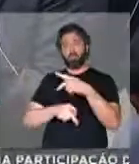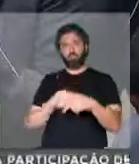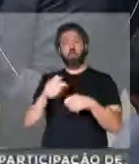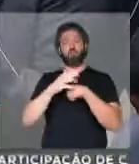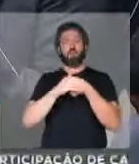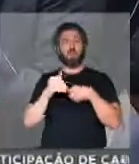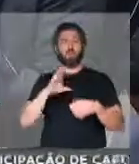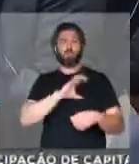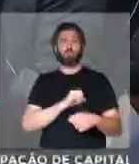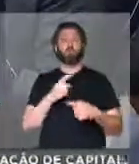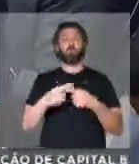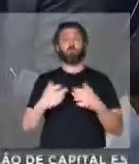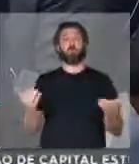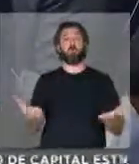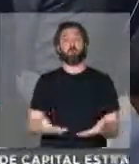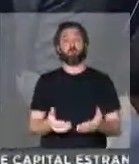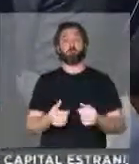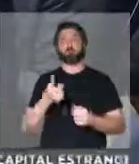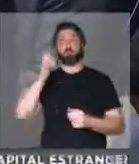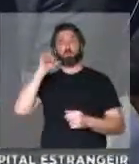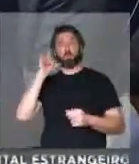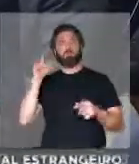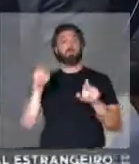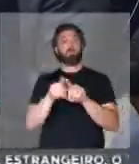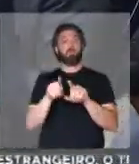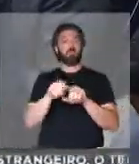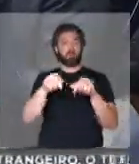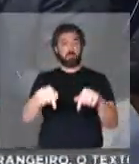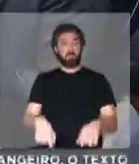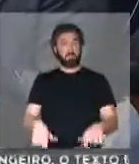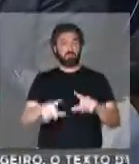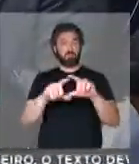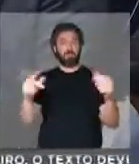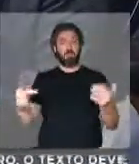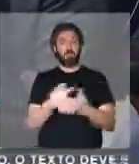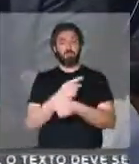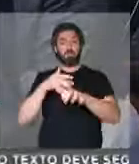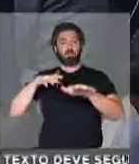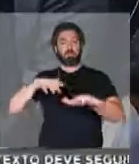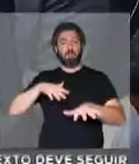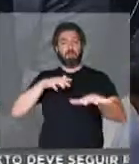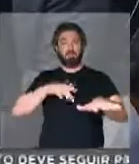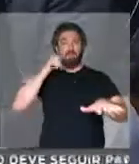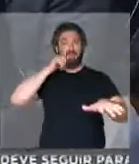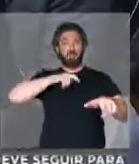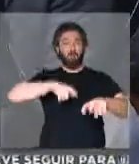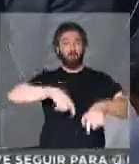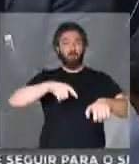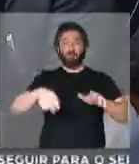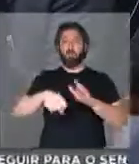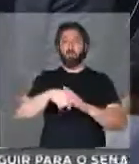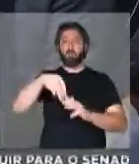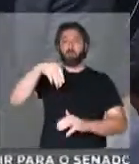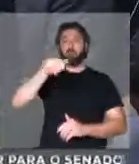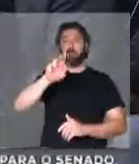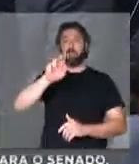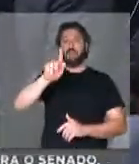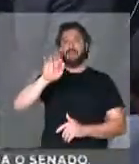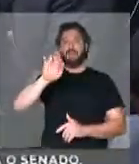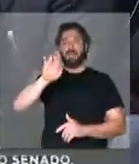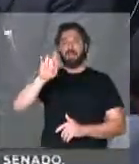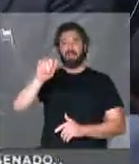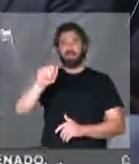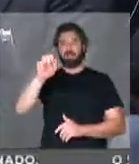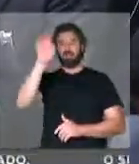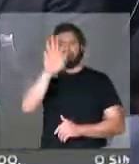e carinho, porque hoje e ontem, aqui em Brasília, aconteceu a Marcha das Margaridas. E aqui vieram do